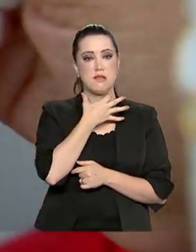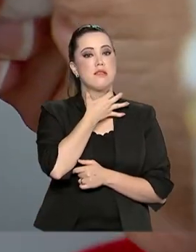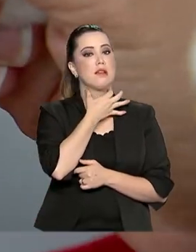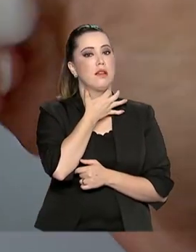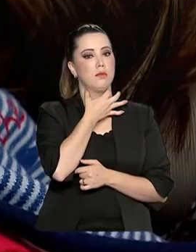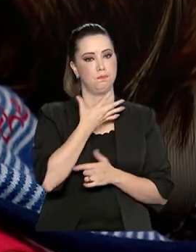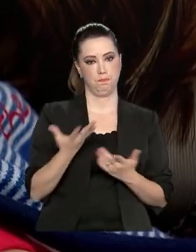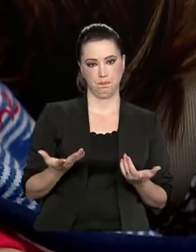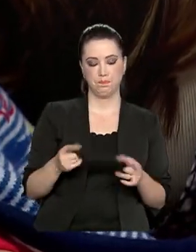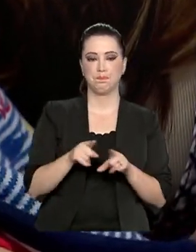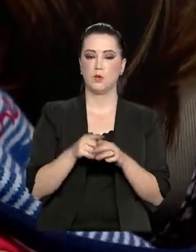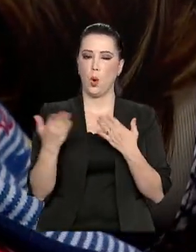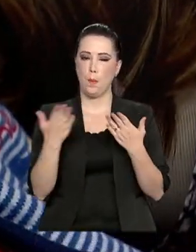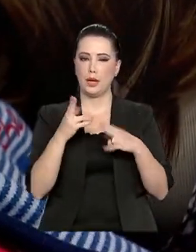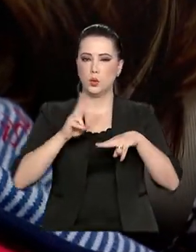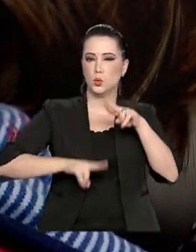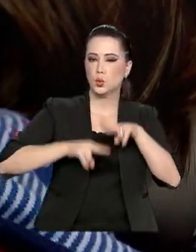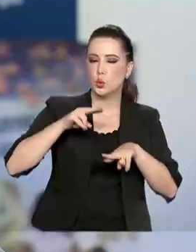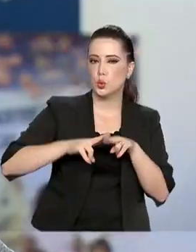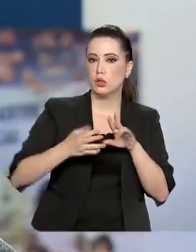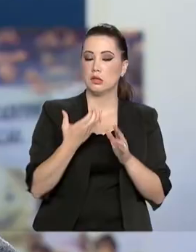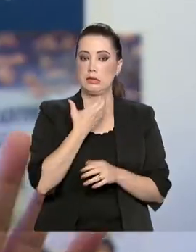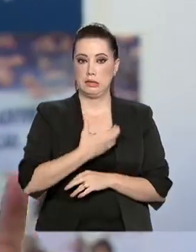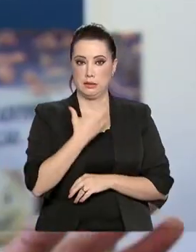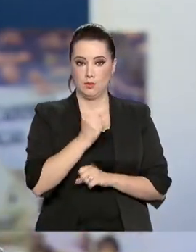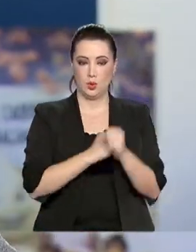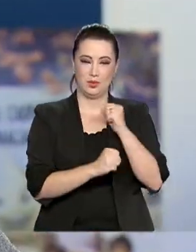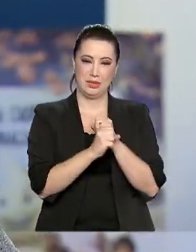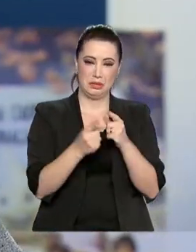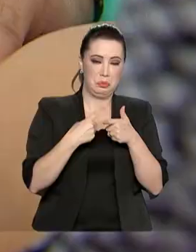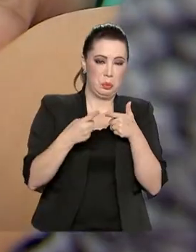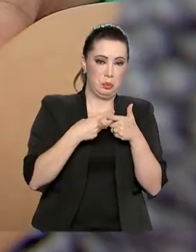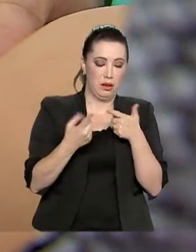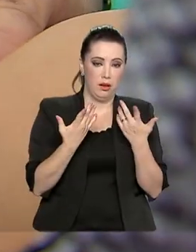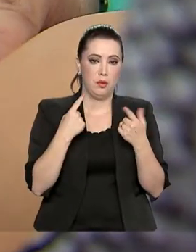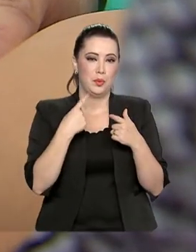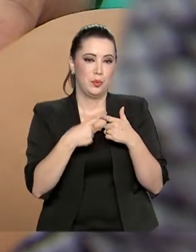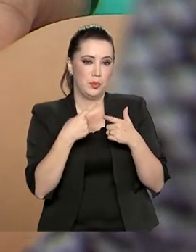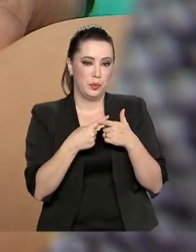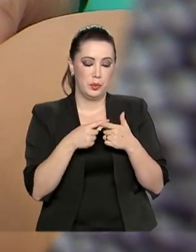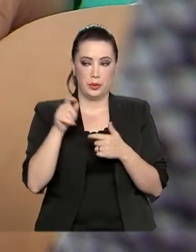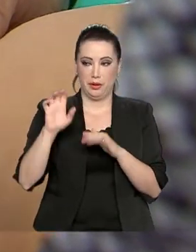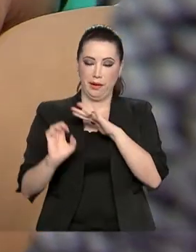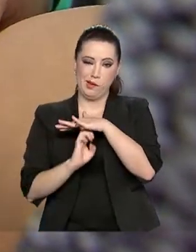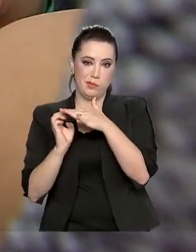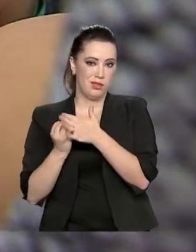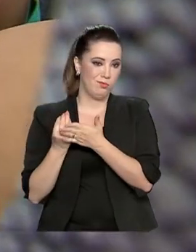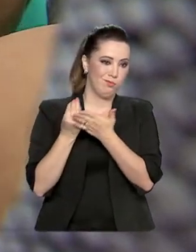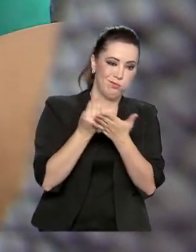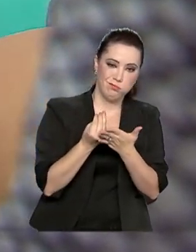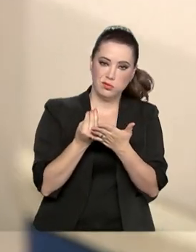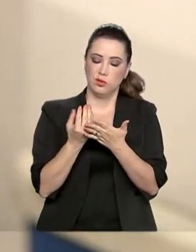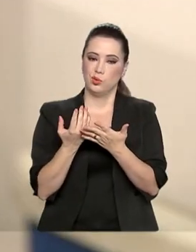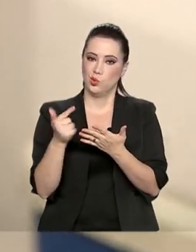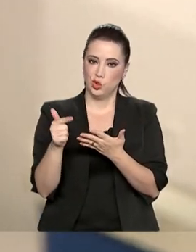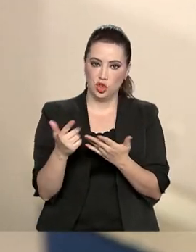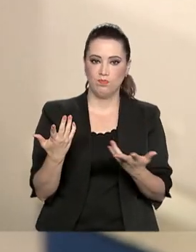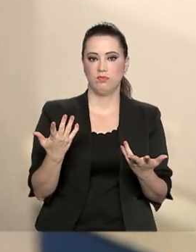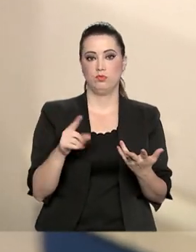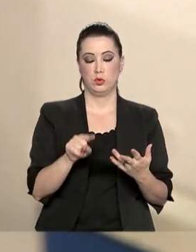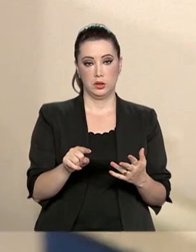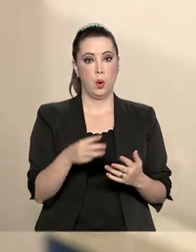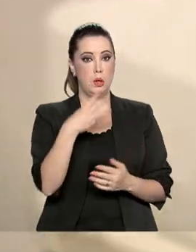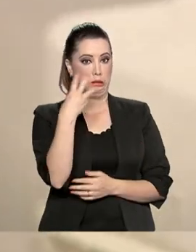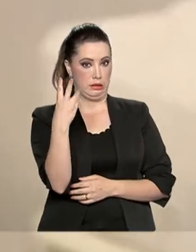e dezembro do ano passado, oferta esteve irregular devido a problemas com o fornecedor. O esquema vacinal prevê três